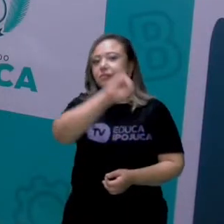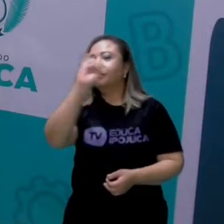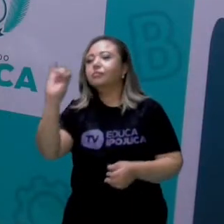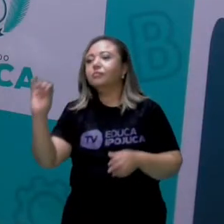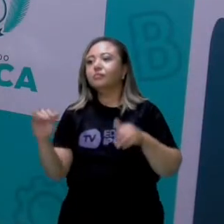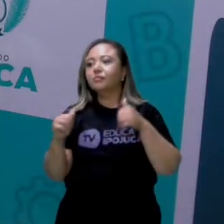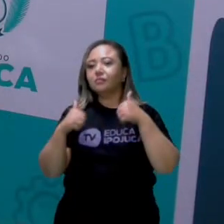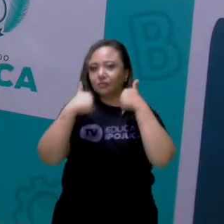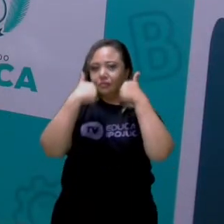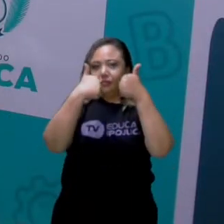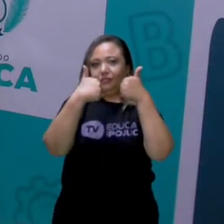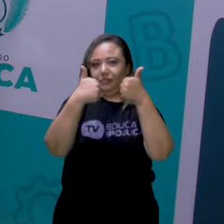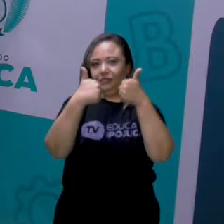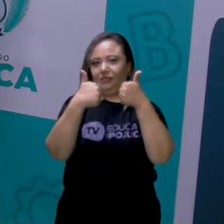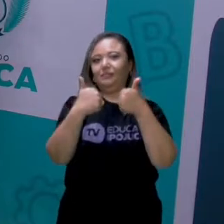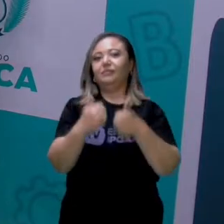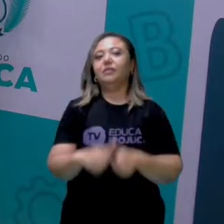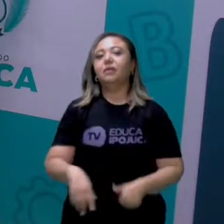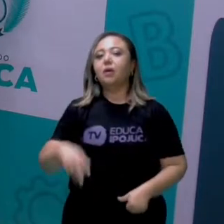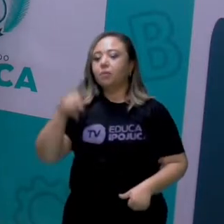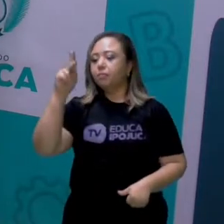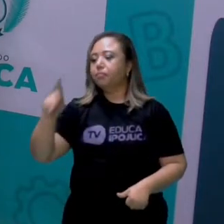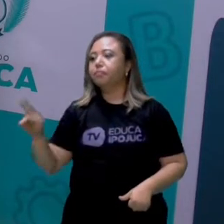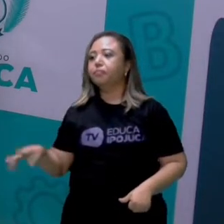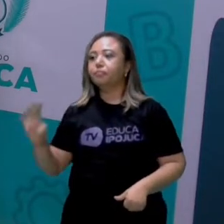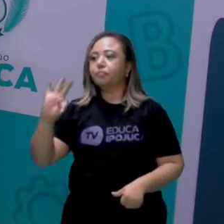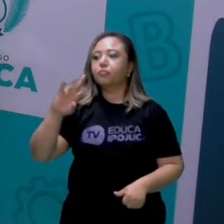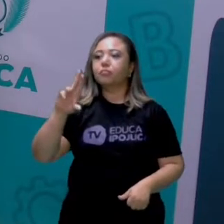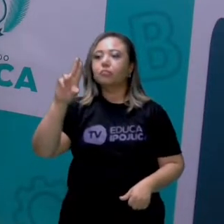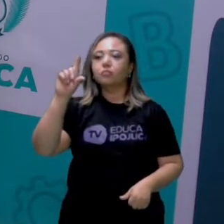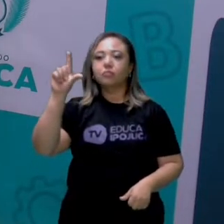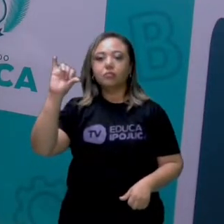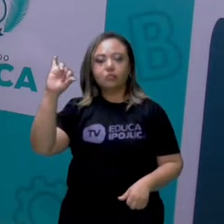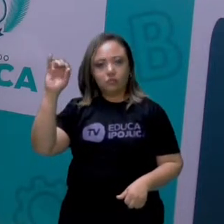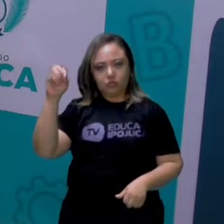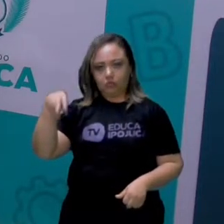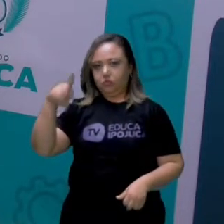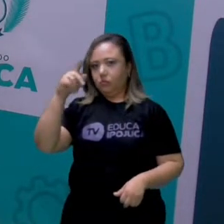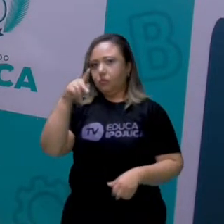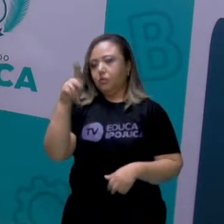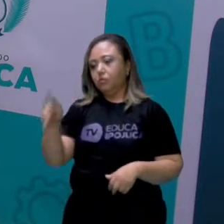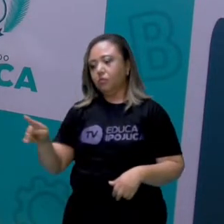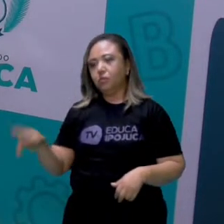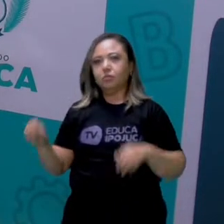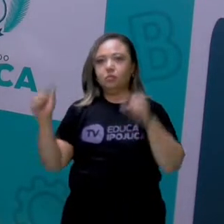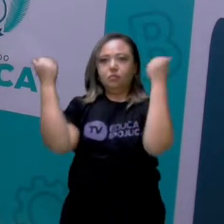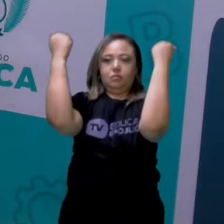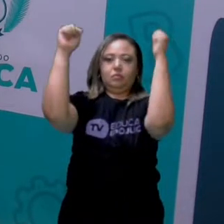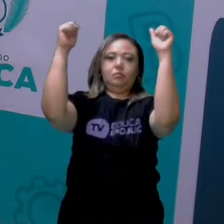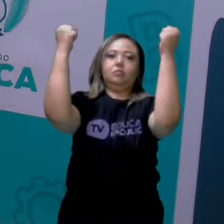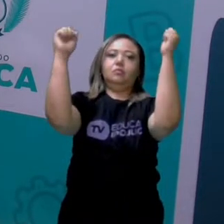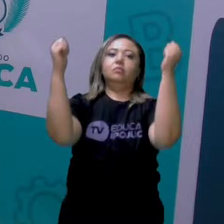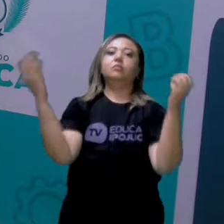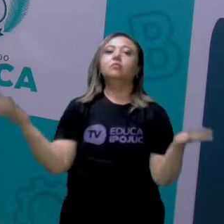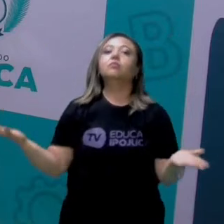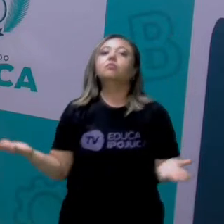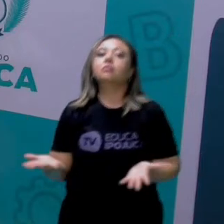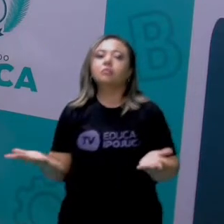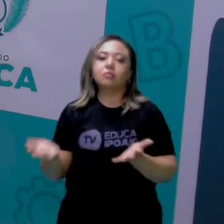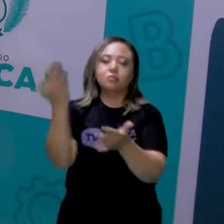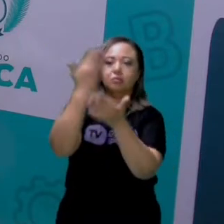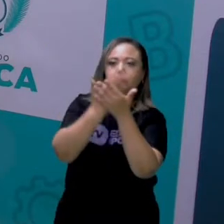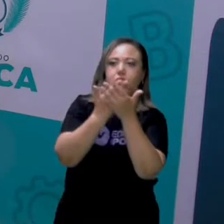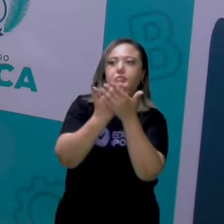Olá pessoal, tudo bem com vocês? Eu sou o professor Túlio, sou professor de educação física e na aula de hoje nós vamos falar sobre o movimento